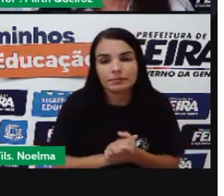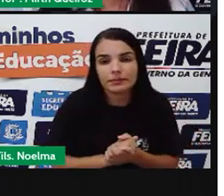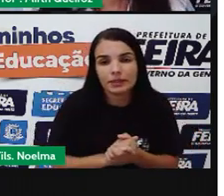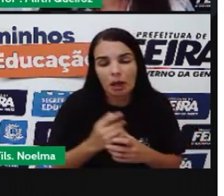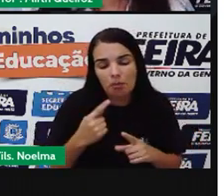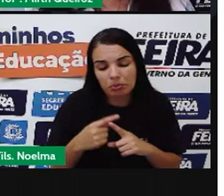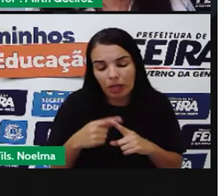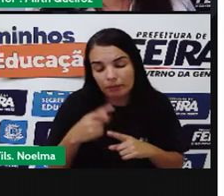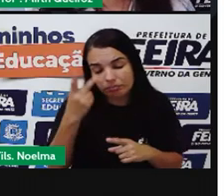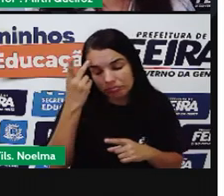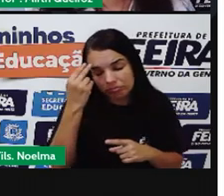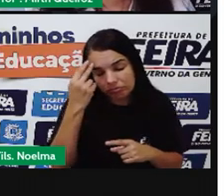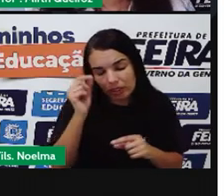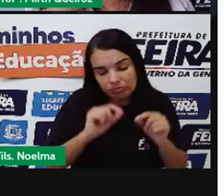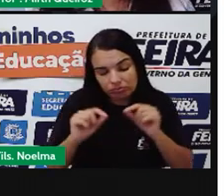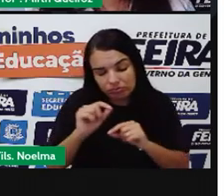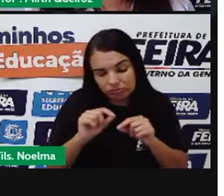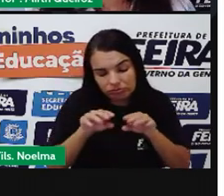Falar Sobre